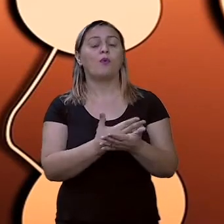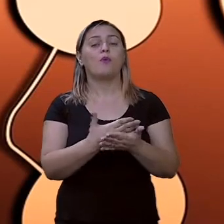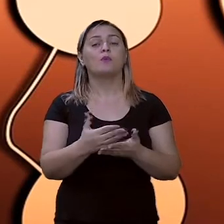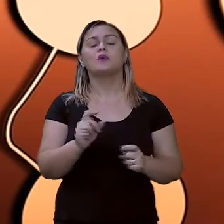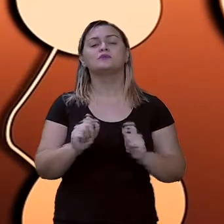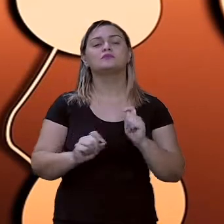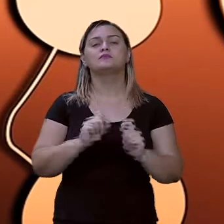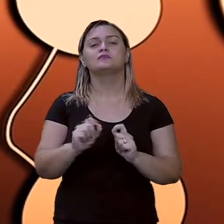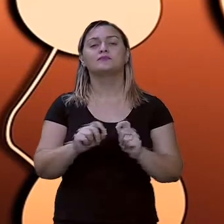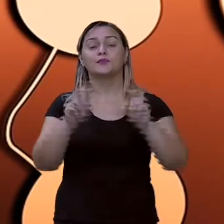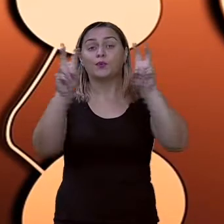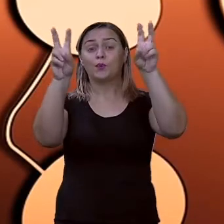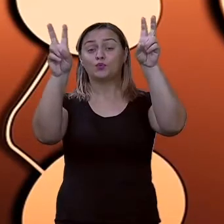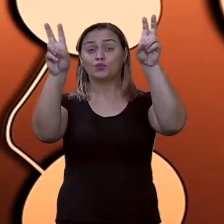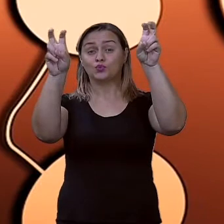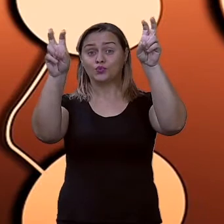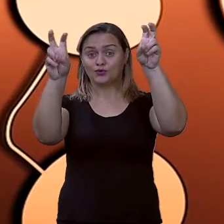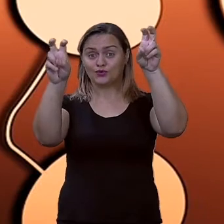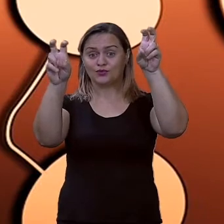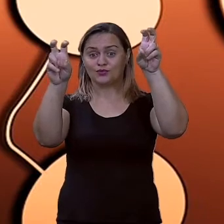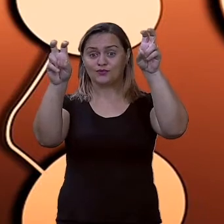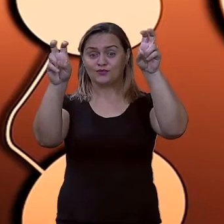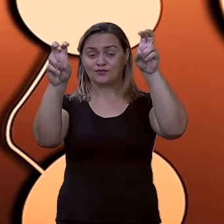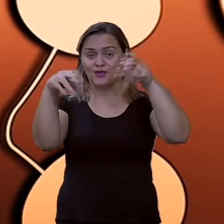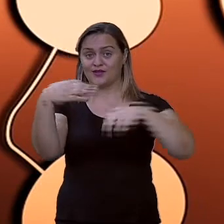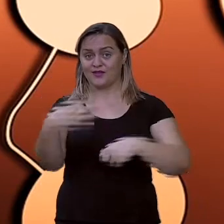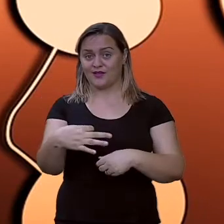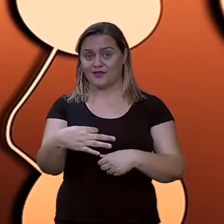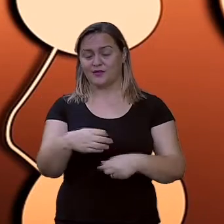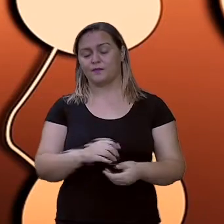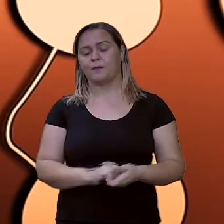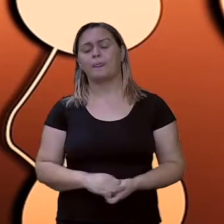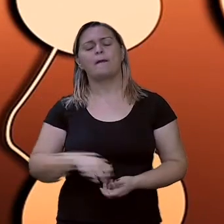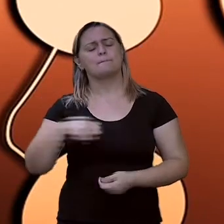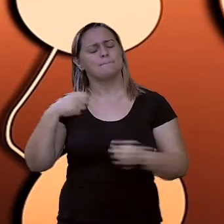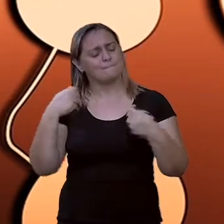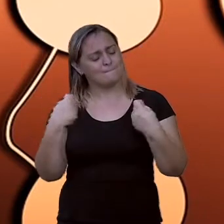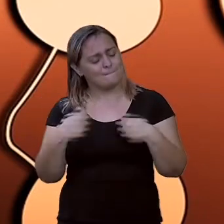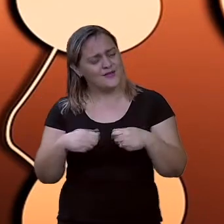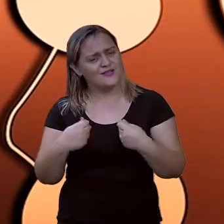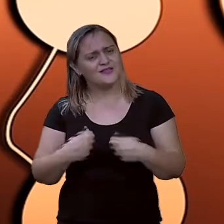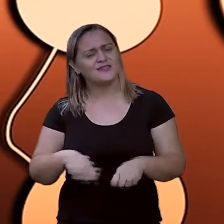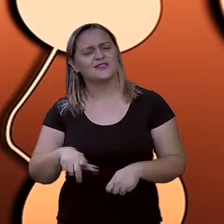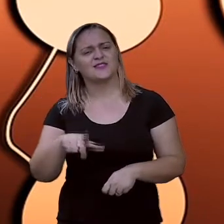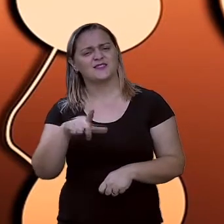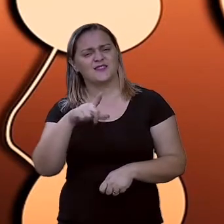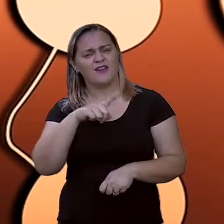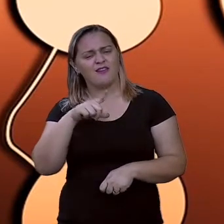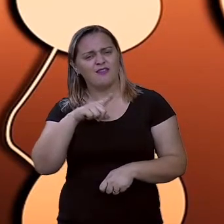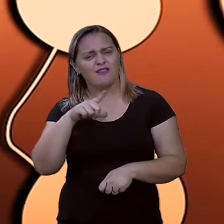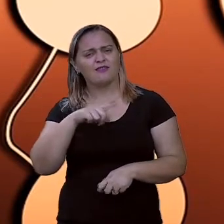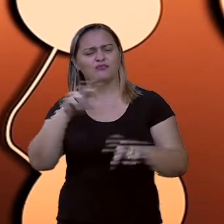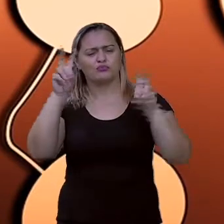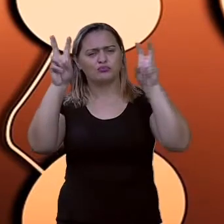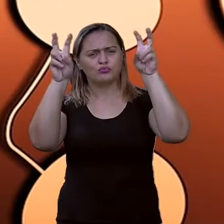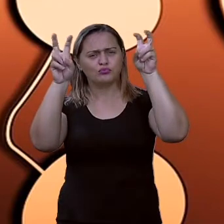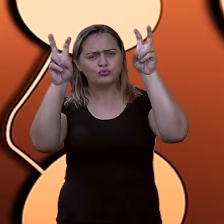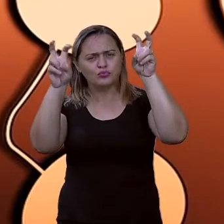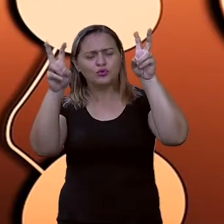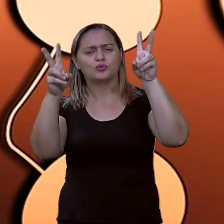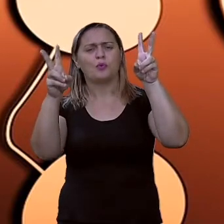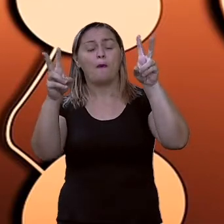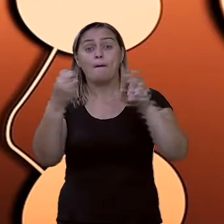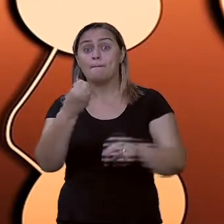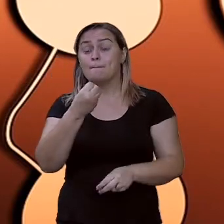com um título. E o interessante é que esse título, pessoal, ele precisa chamar a atenção do leitor. O